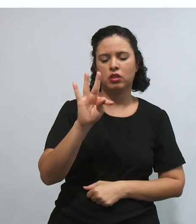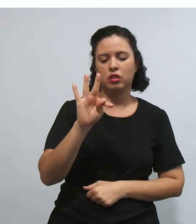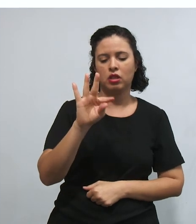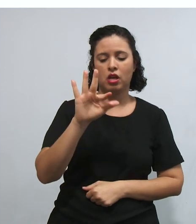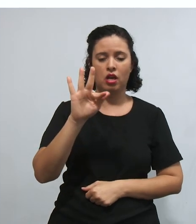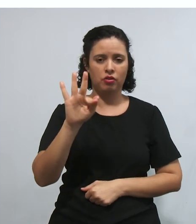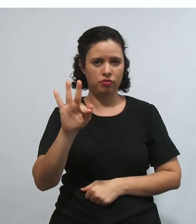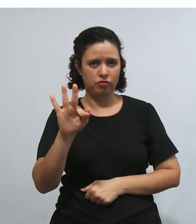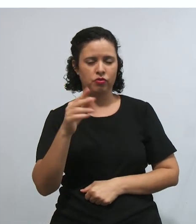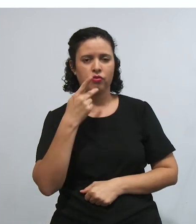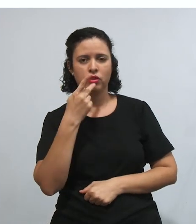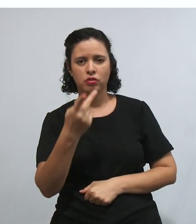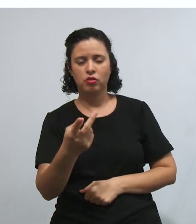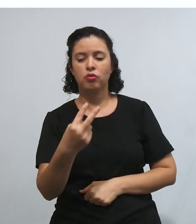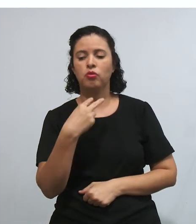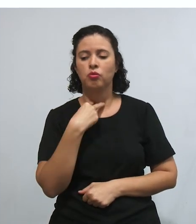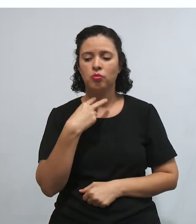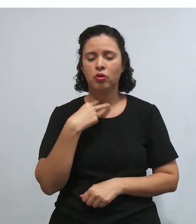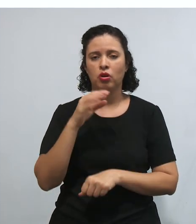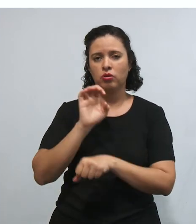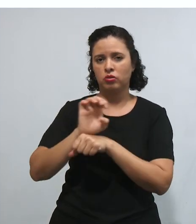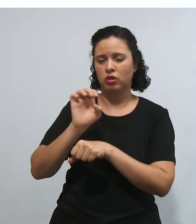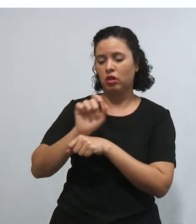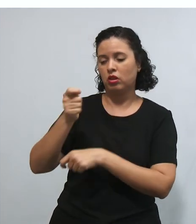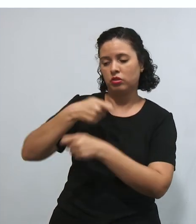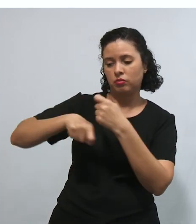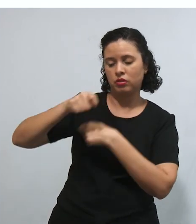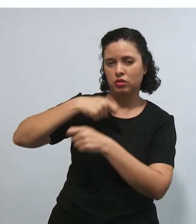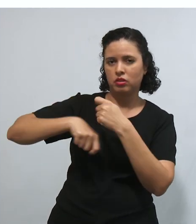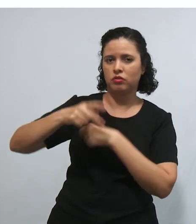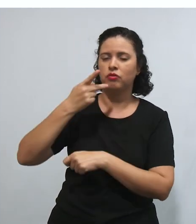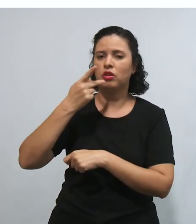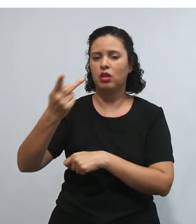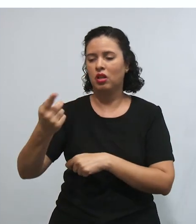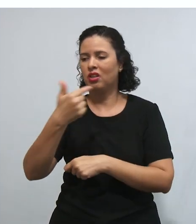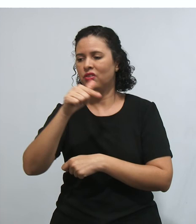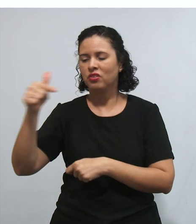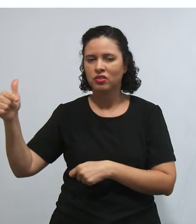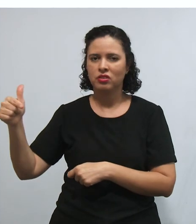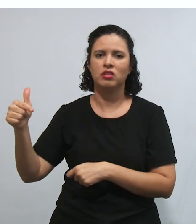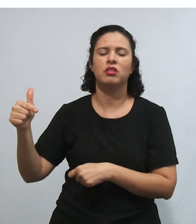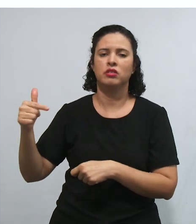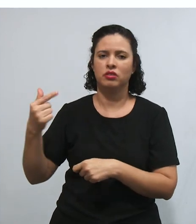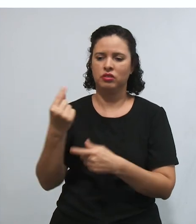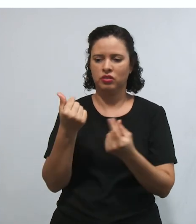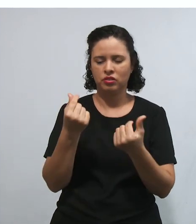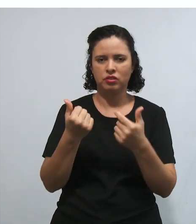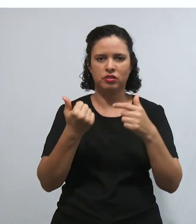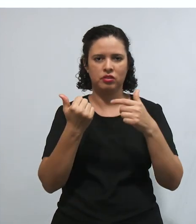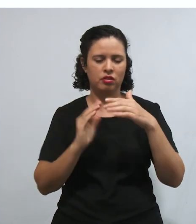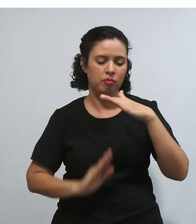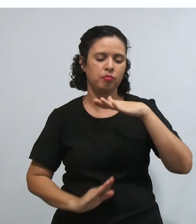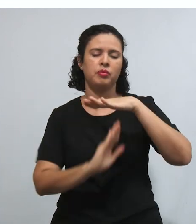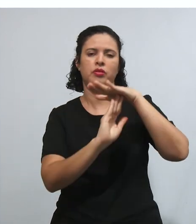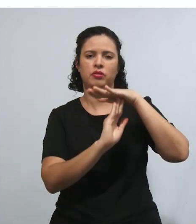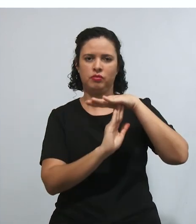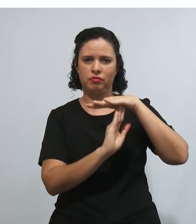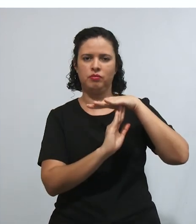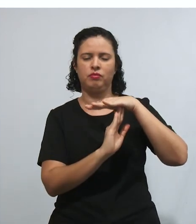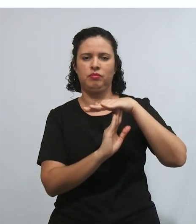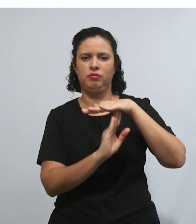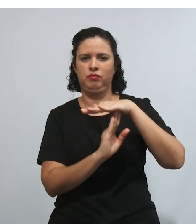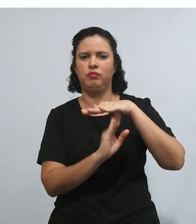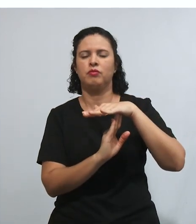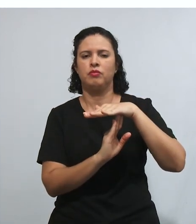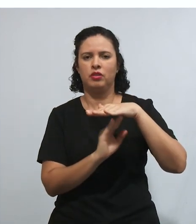não pode o Estado, ou seja, administração, alegar a reserva do possível, ou seja, alegar limitações